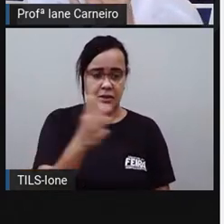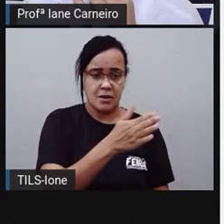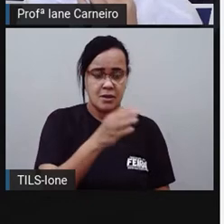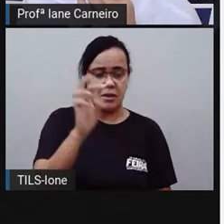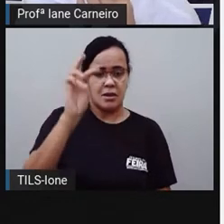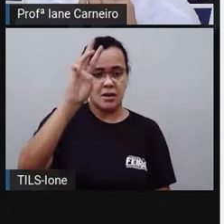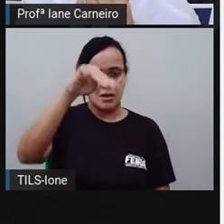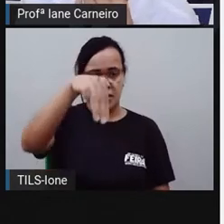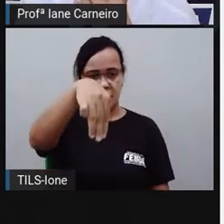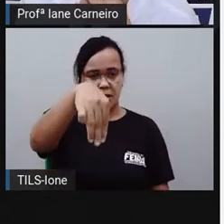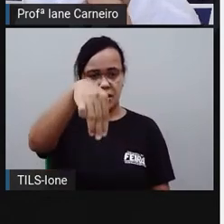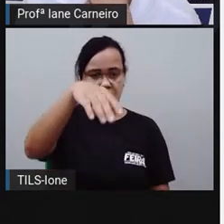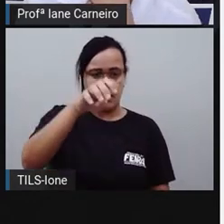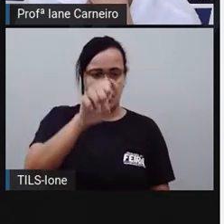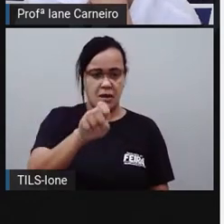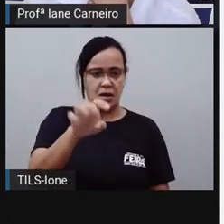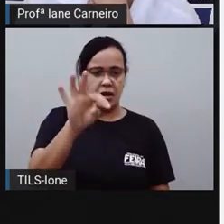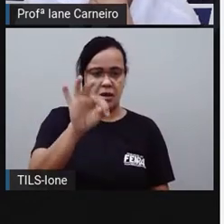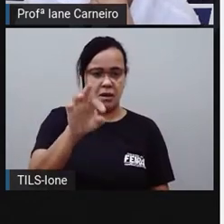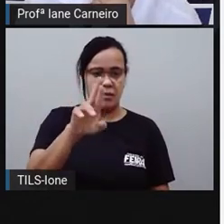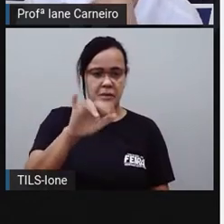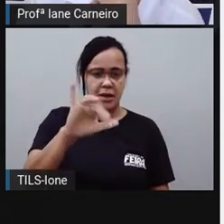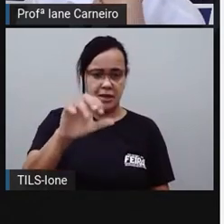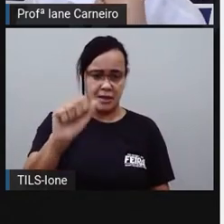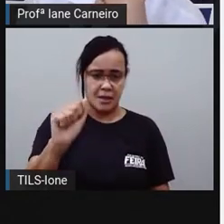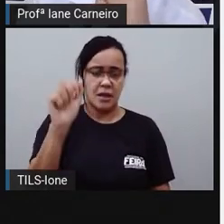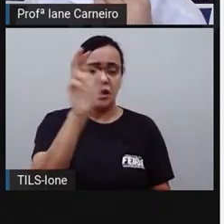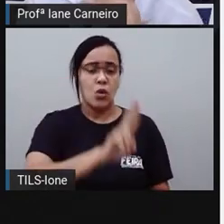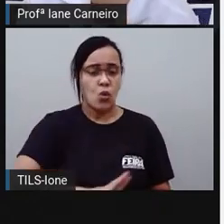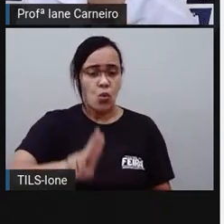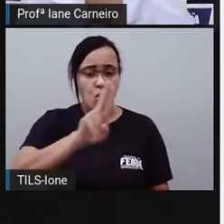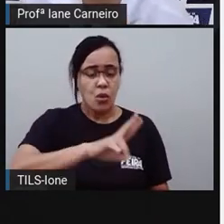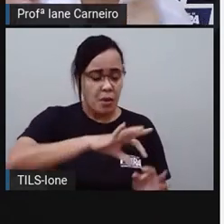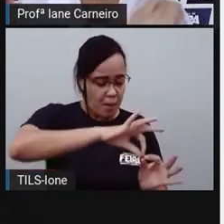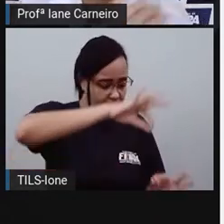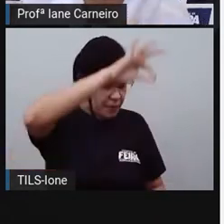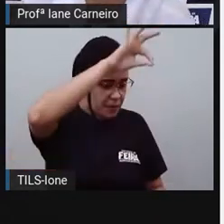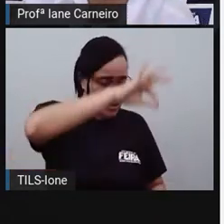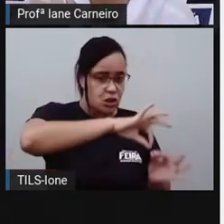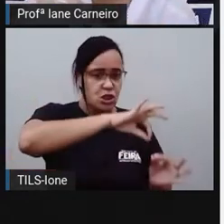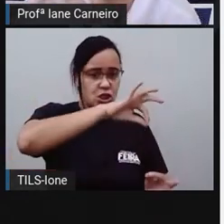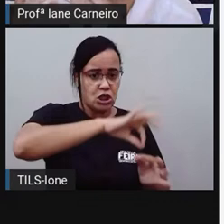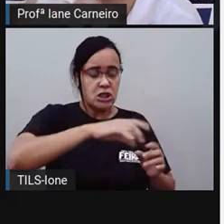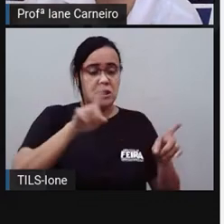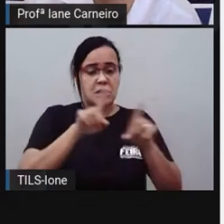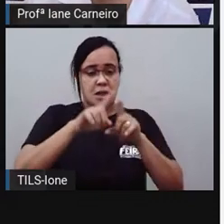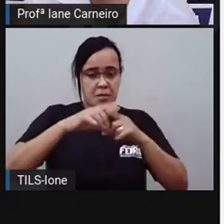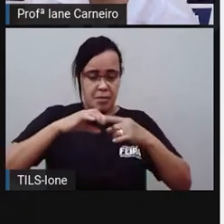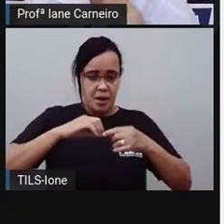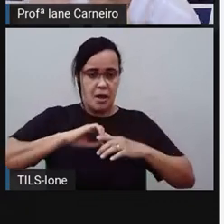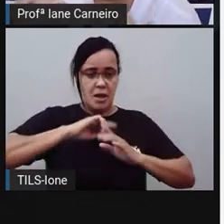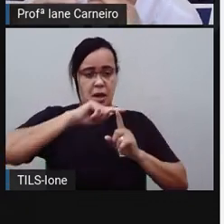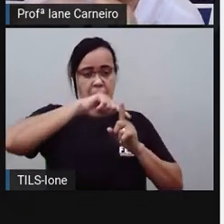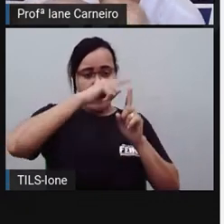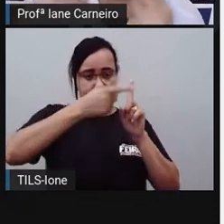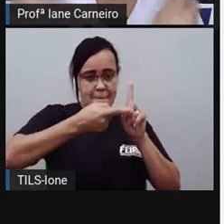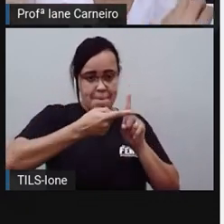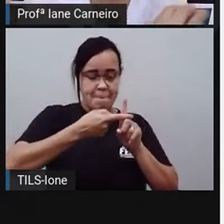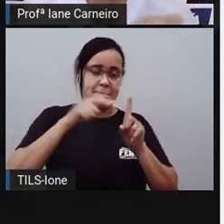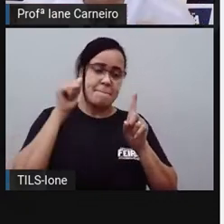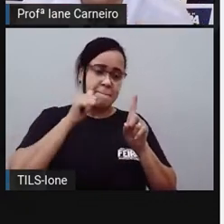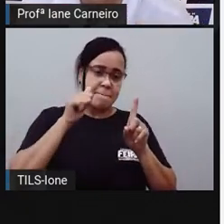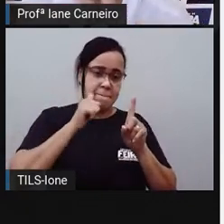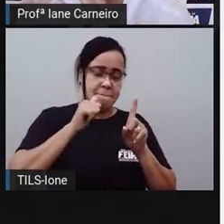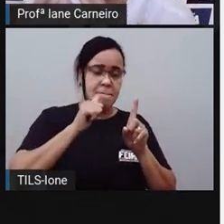Também, os médicos, né? Alguns médicos usam para medir a barriga da mamãe, né? Para quando a mamãe está grávida, para ver qual o